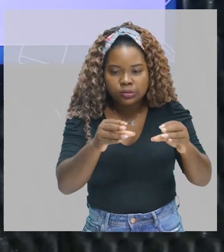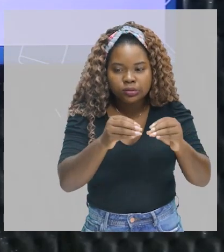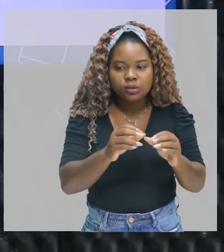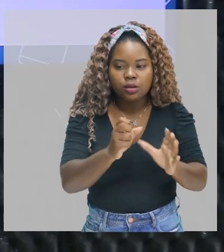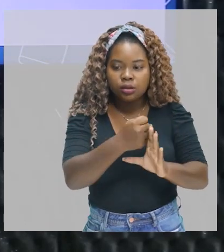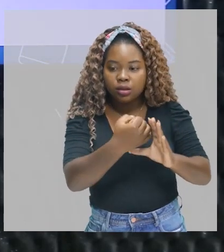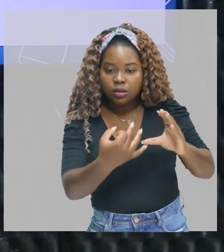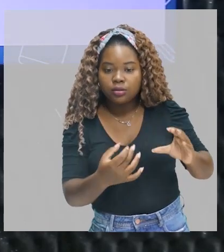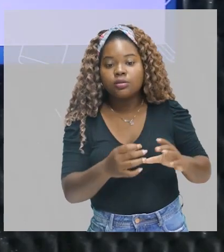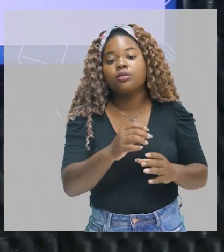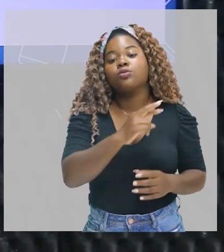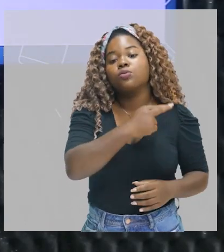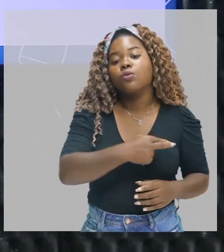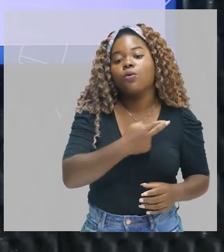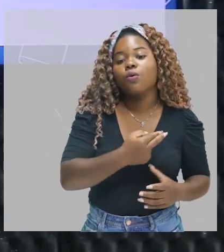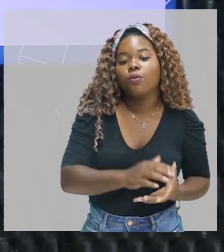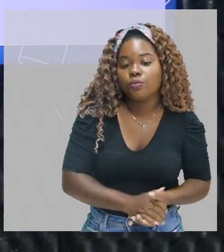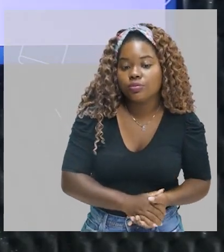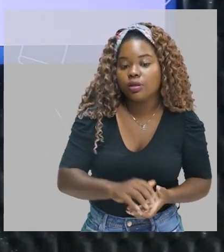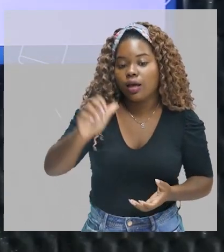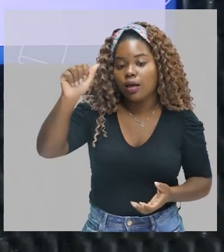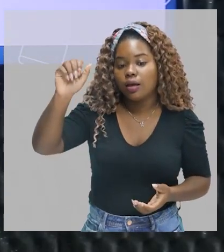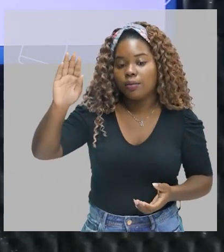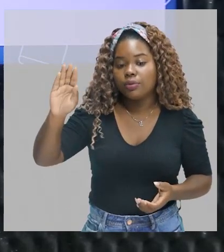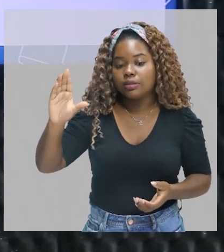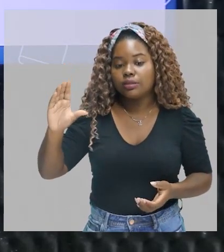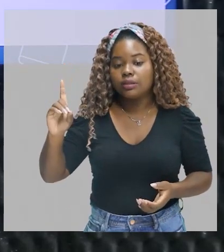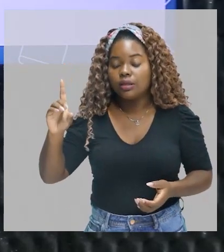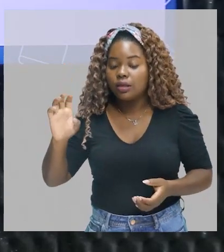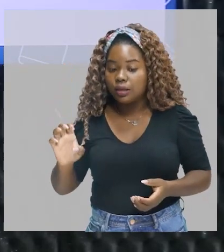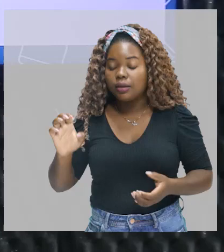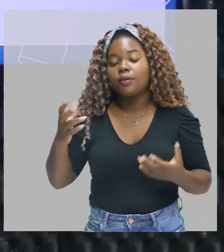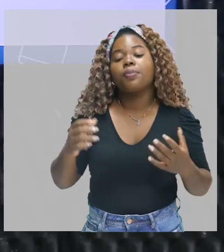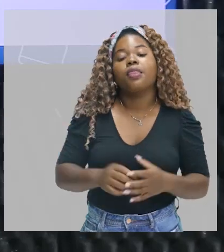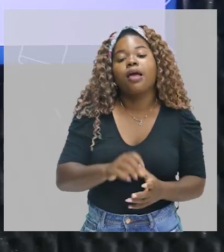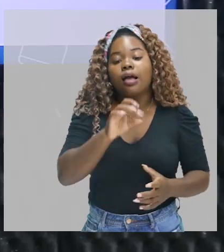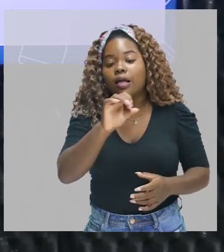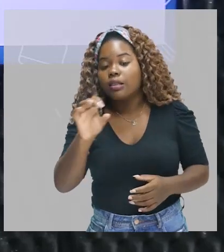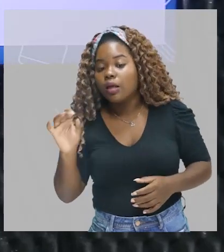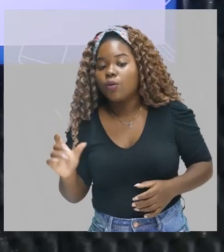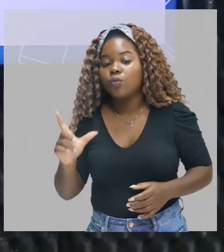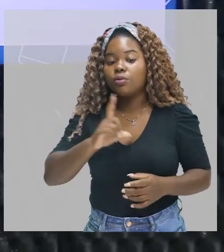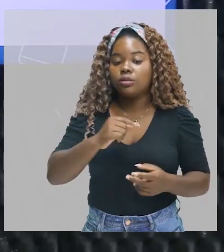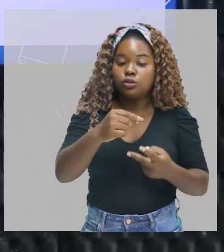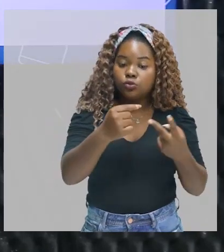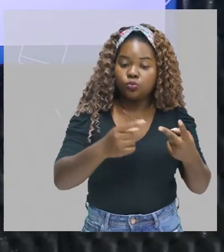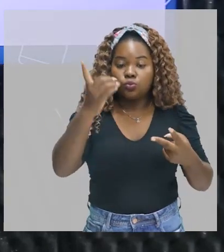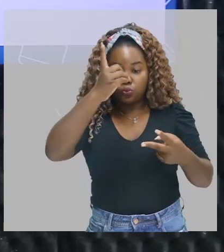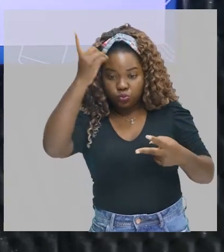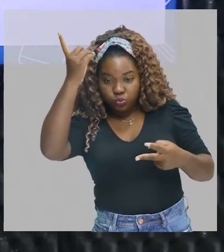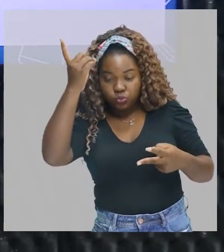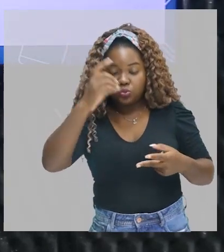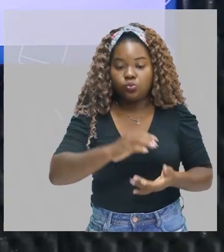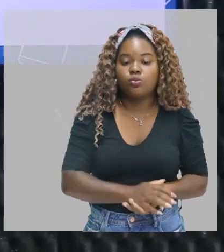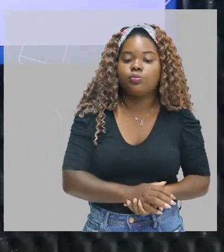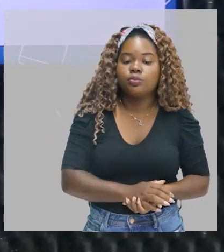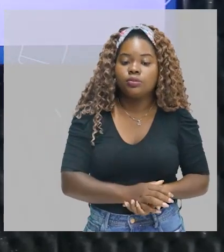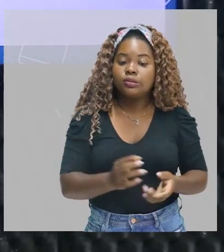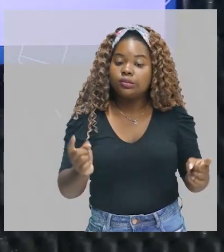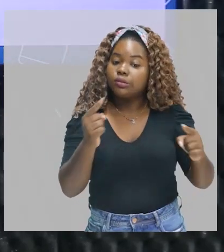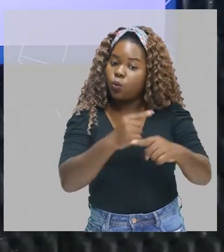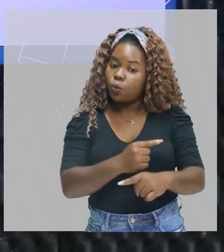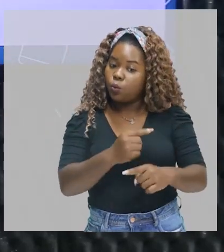aproximação de opostos. Cada letra aqui tem, né, cada alternativa, duas ideias que se